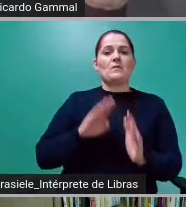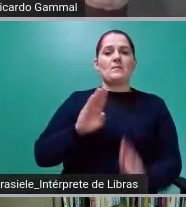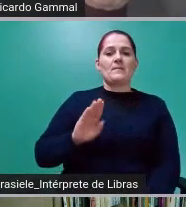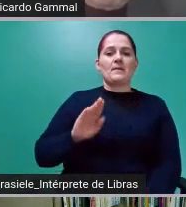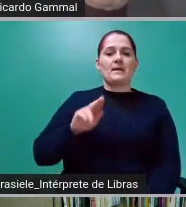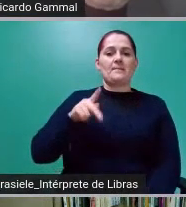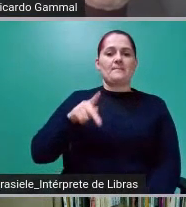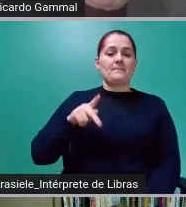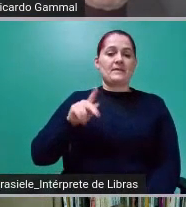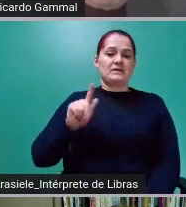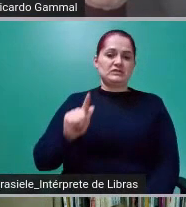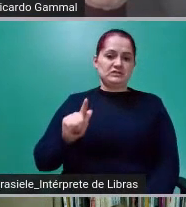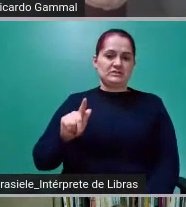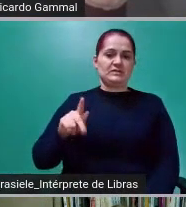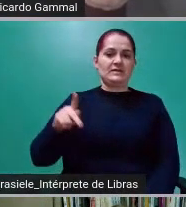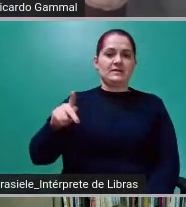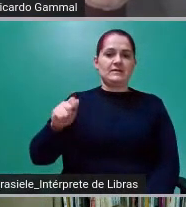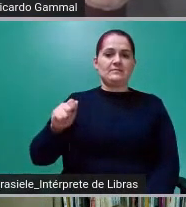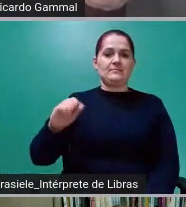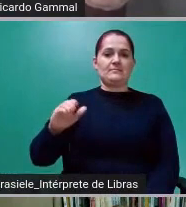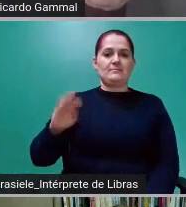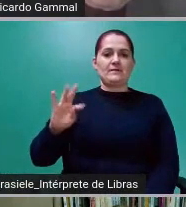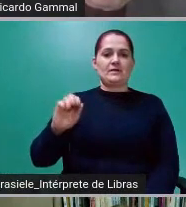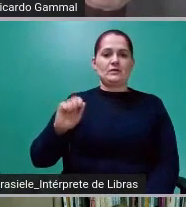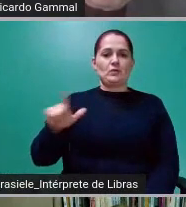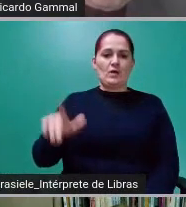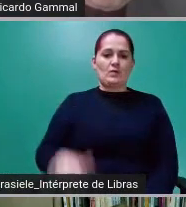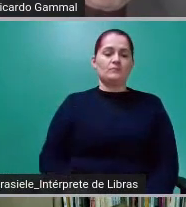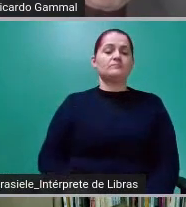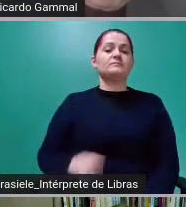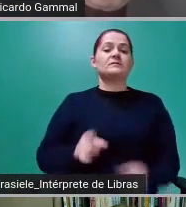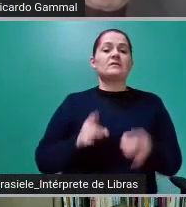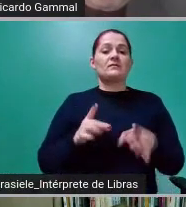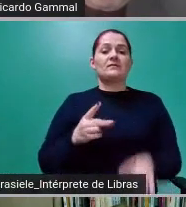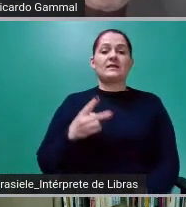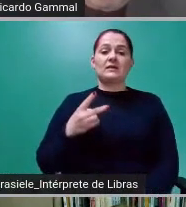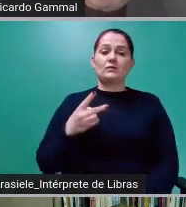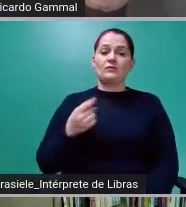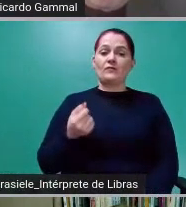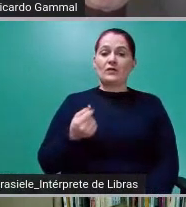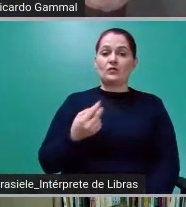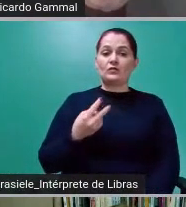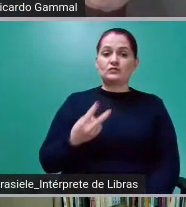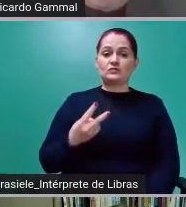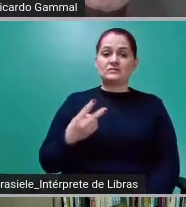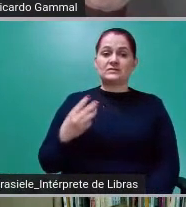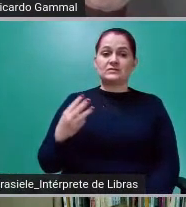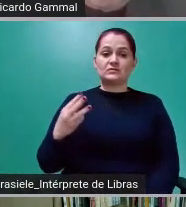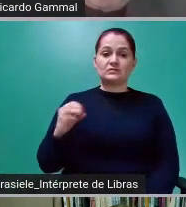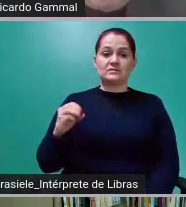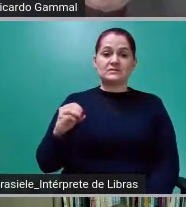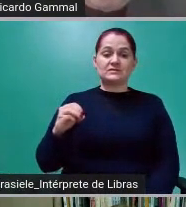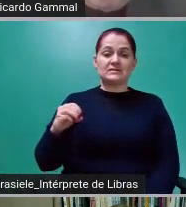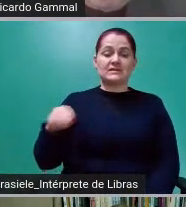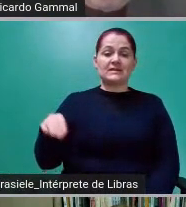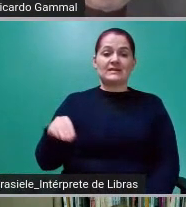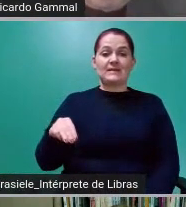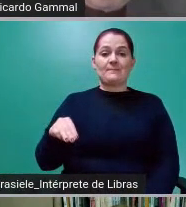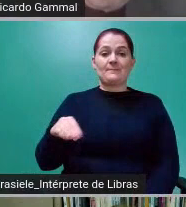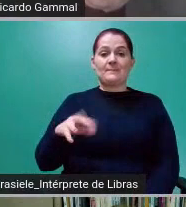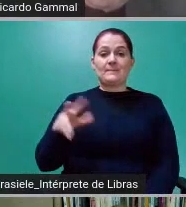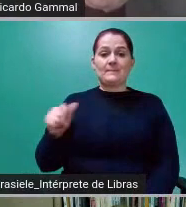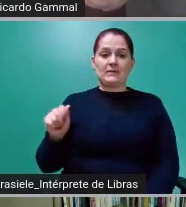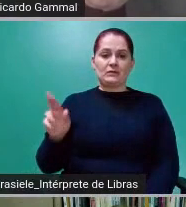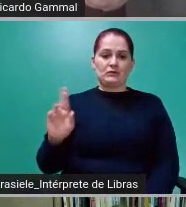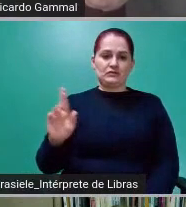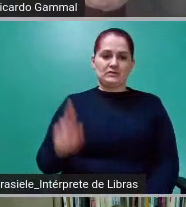Foram vendidos por 230 milhões de reais. A própria PBH